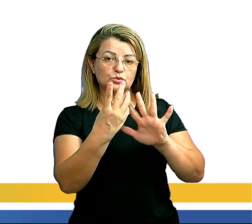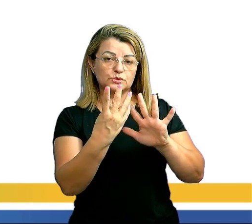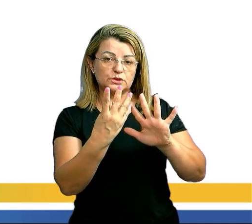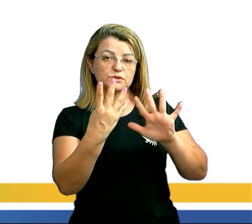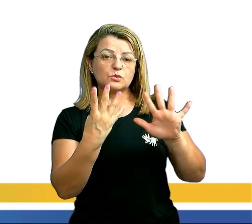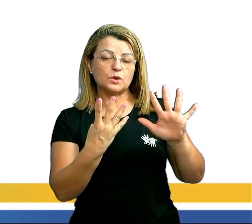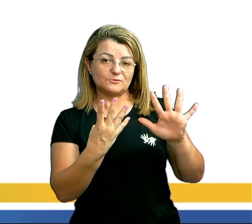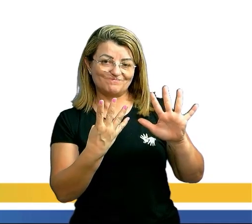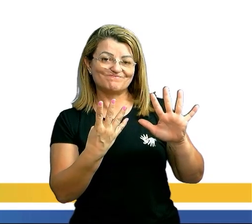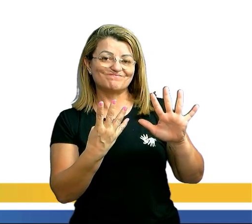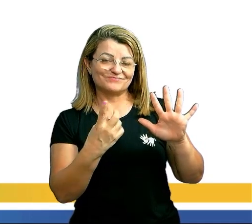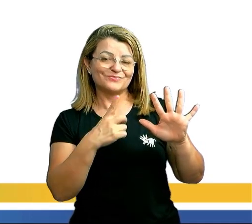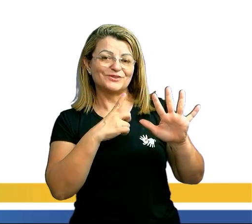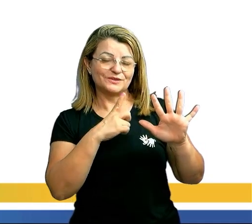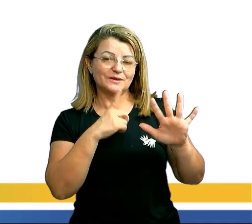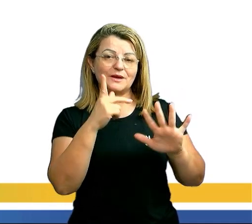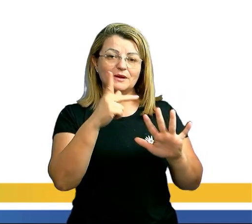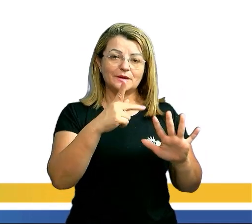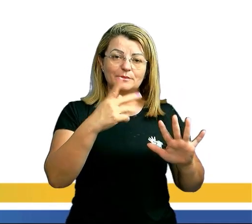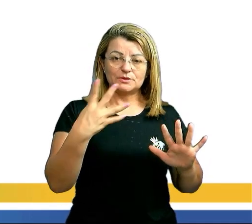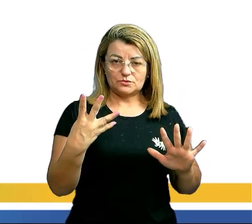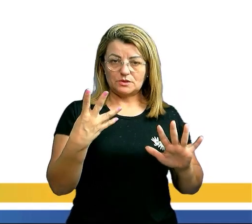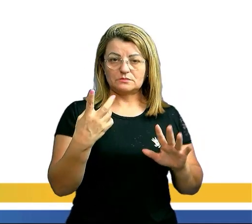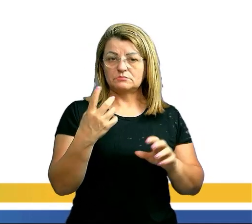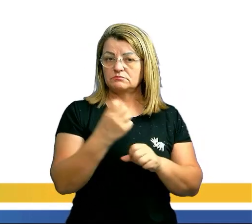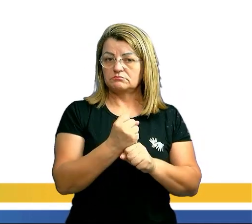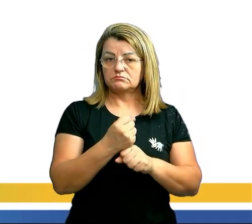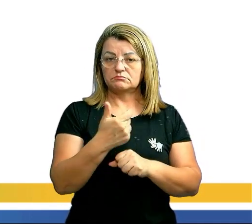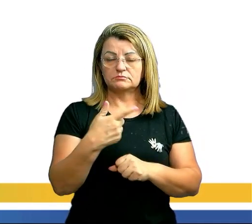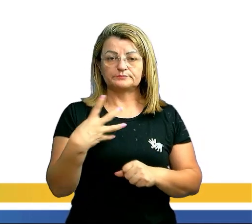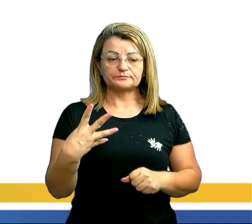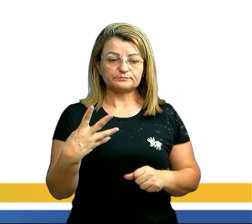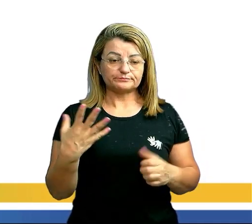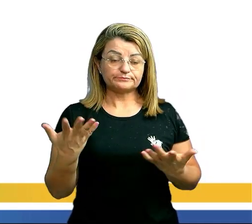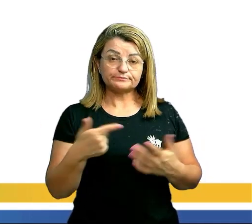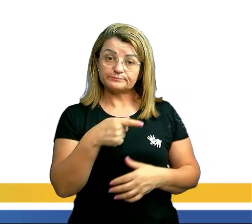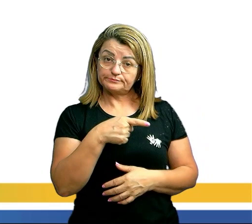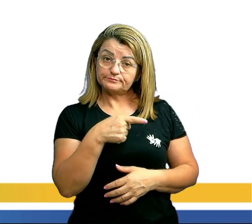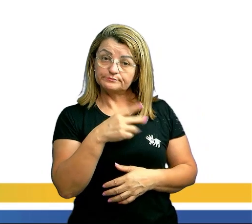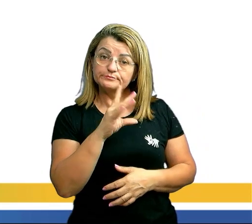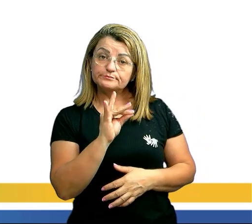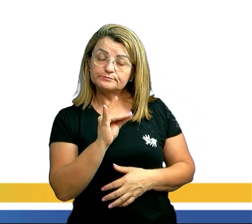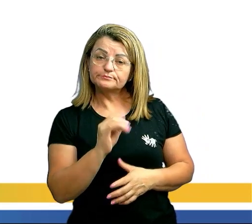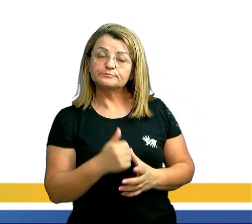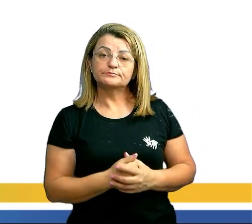quatro. Então, vai dar P de quatro, que é 24. Mas aqui tem um detalhe.